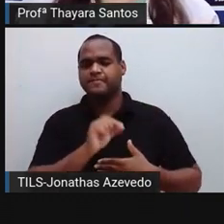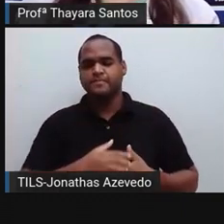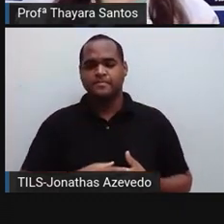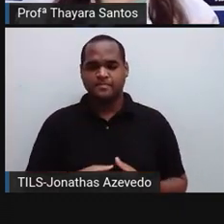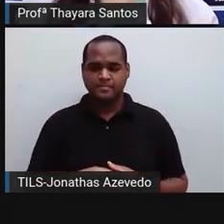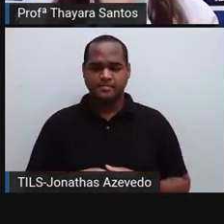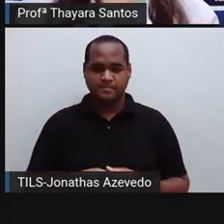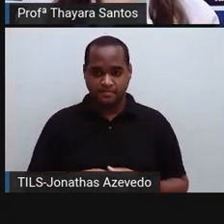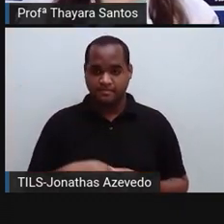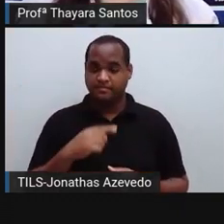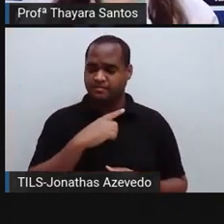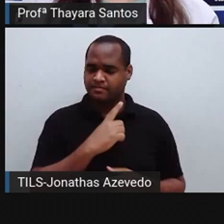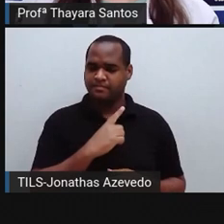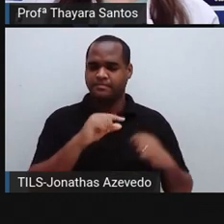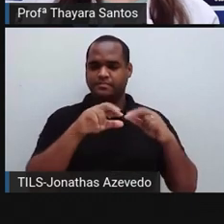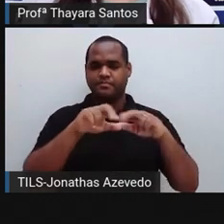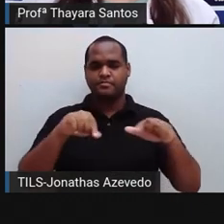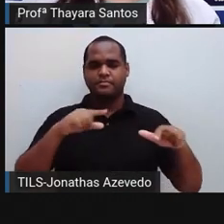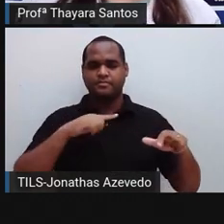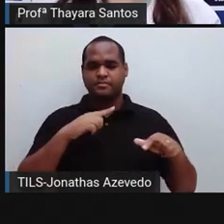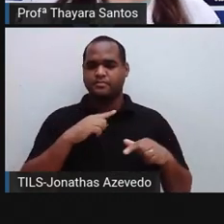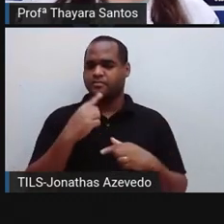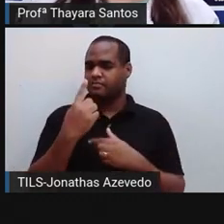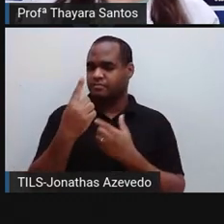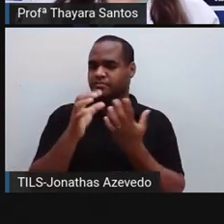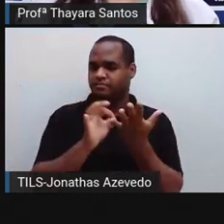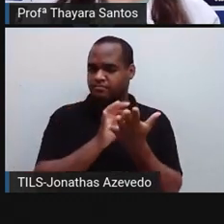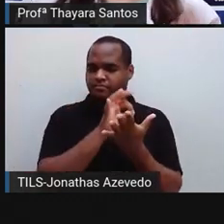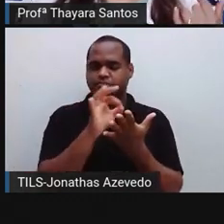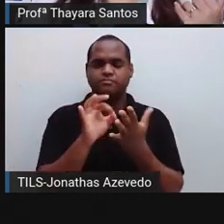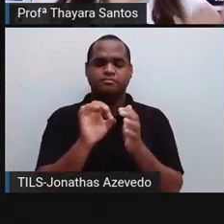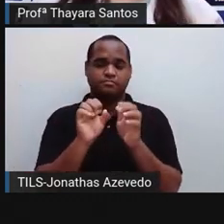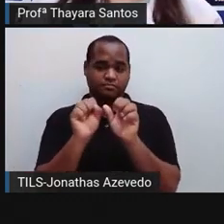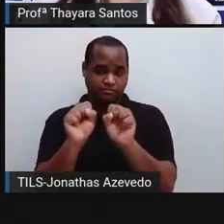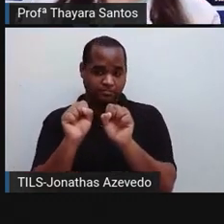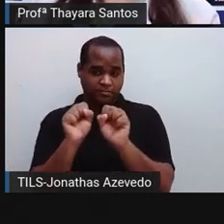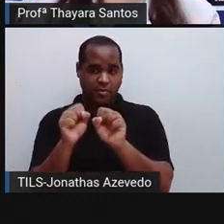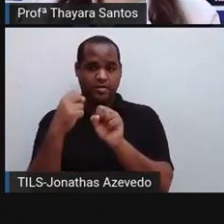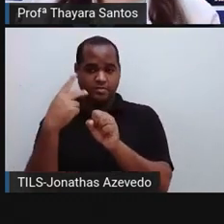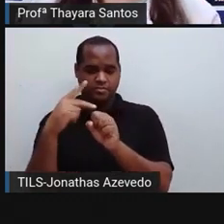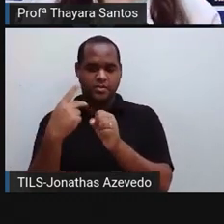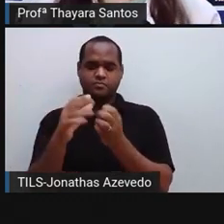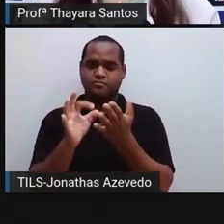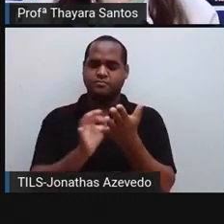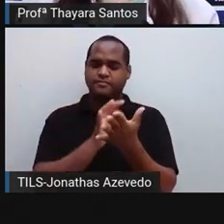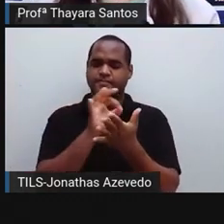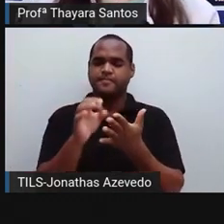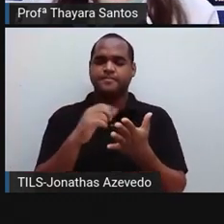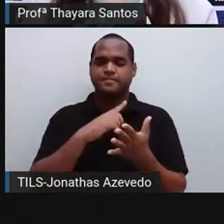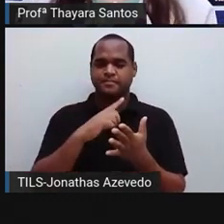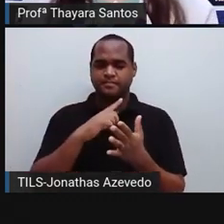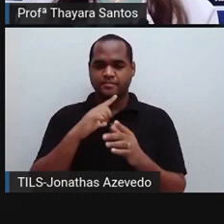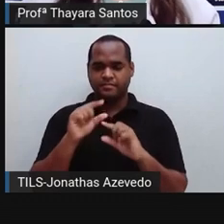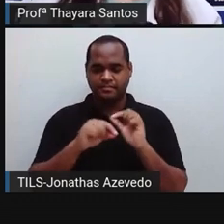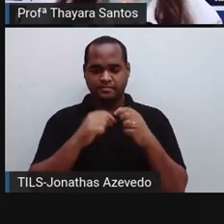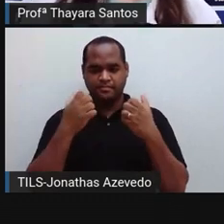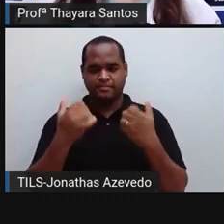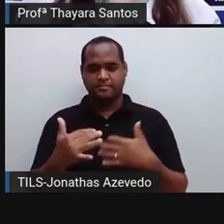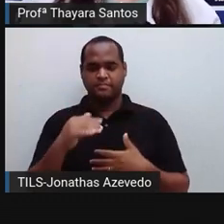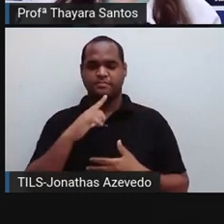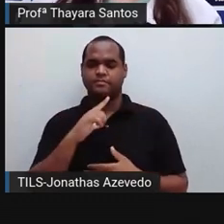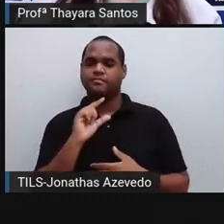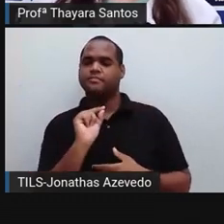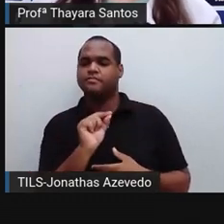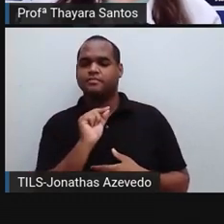Os protozoares, eles são organismos unicelulares, quer dizer que eles também só têm uma célula. Eles são eucariontes, diferente